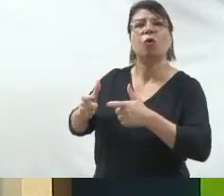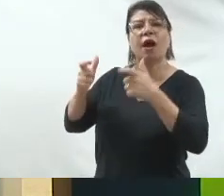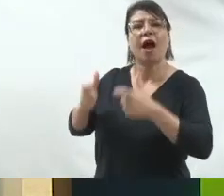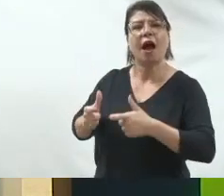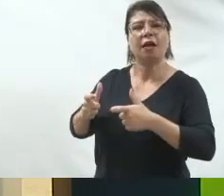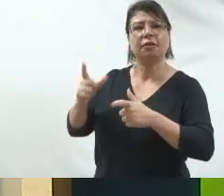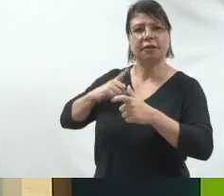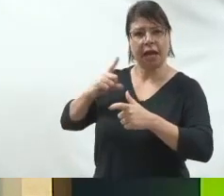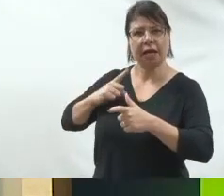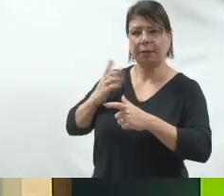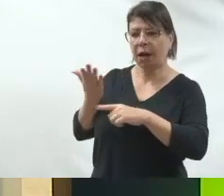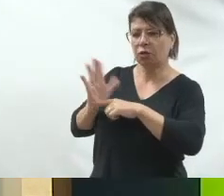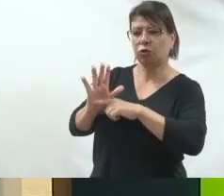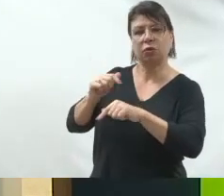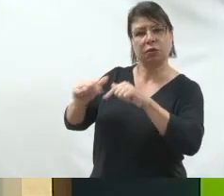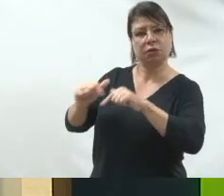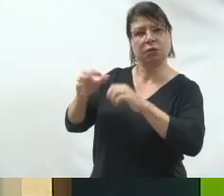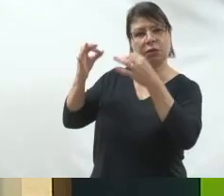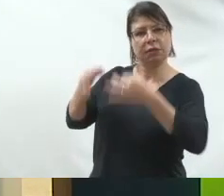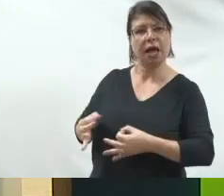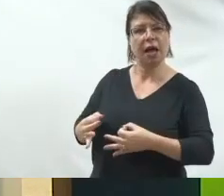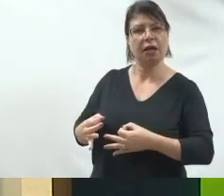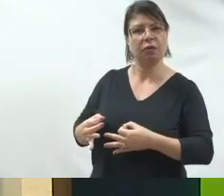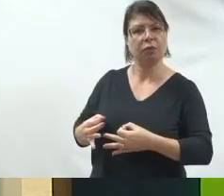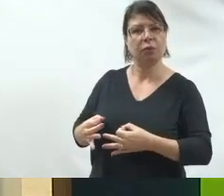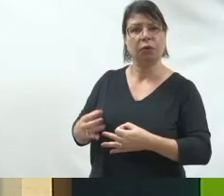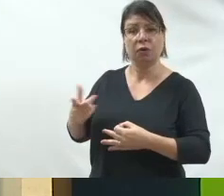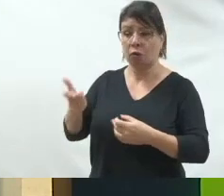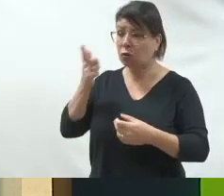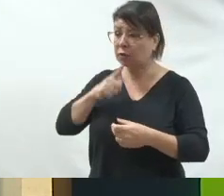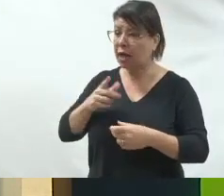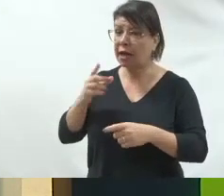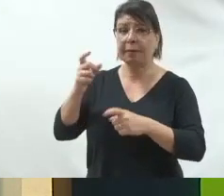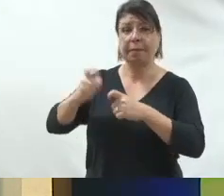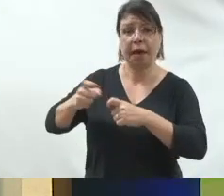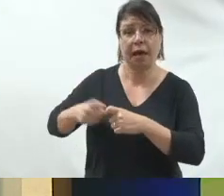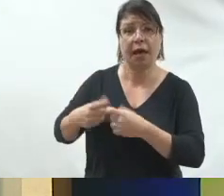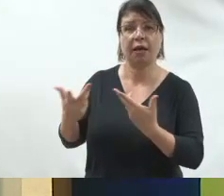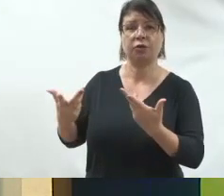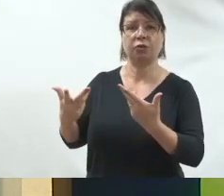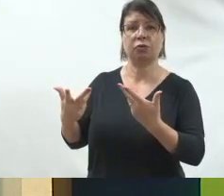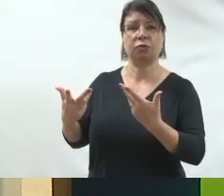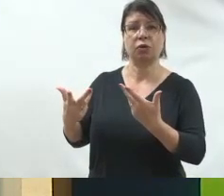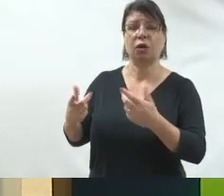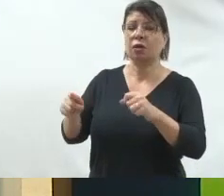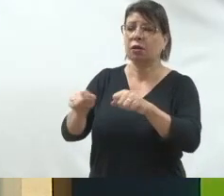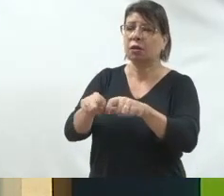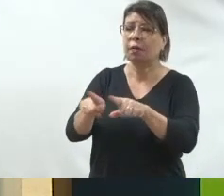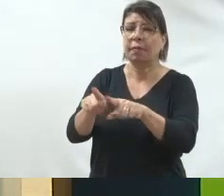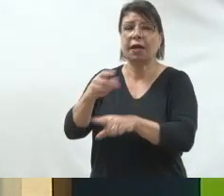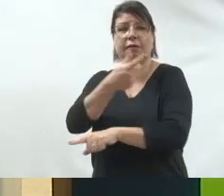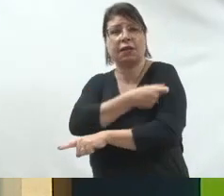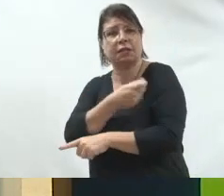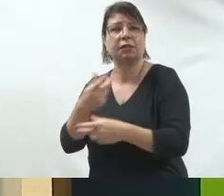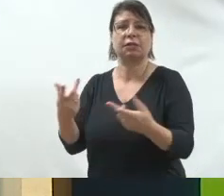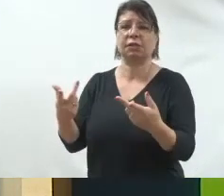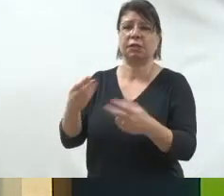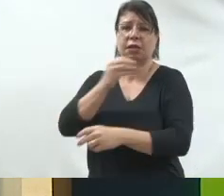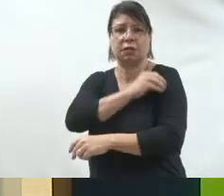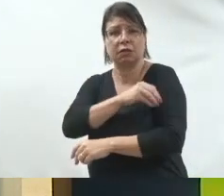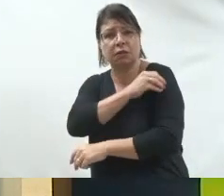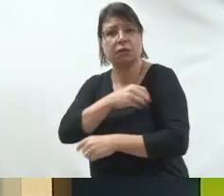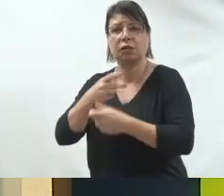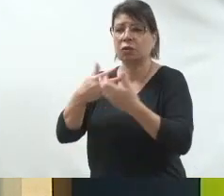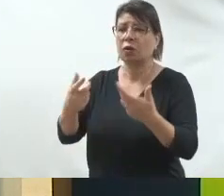existem profissionais de quantidade suficiente para poder atender a demanda da população, os recursos e insumos, o centro cirúrgico atende, está